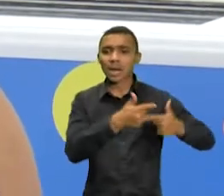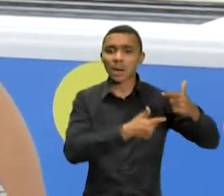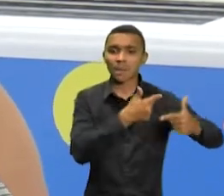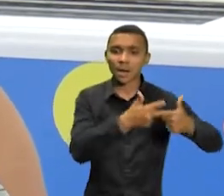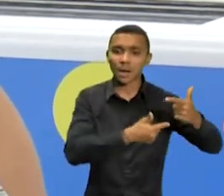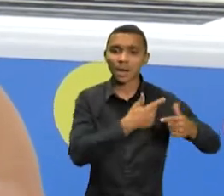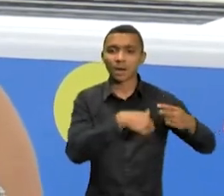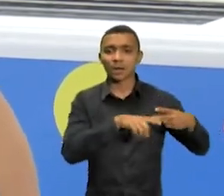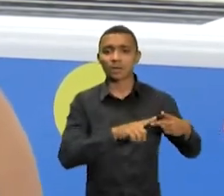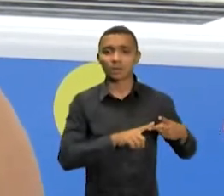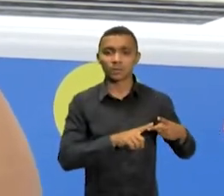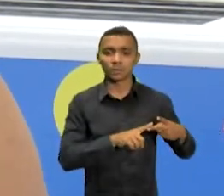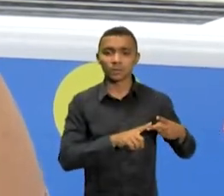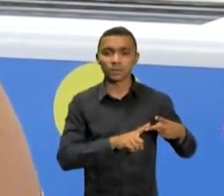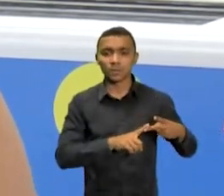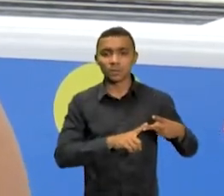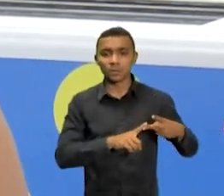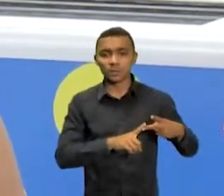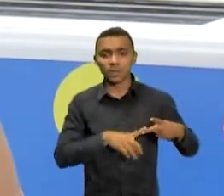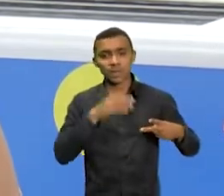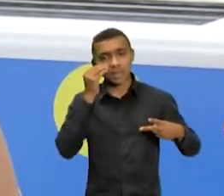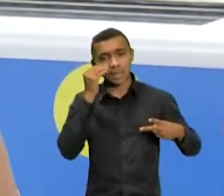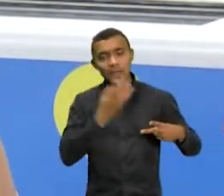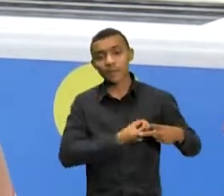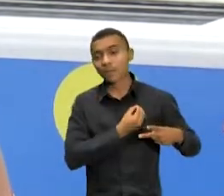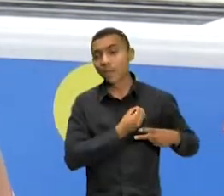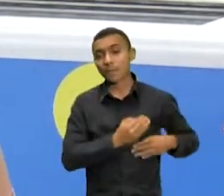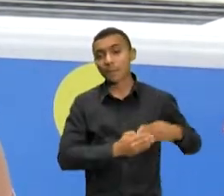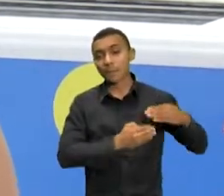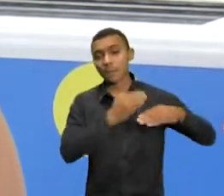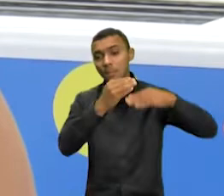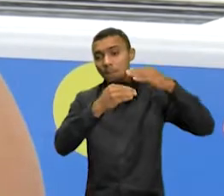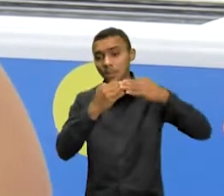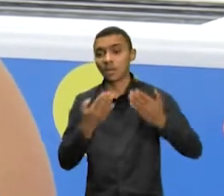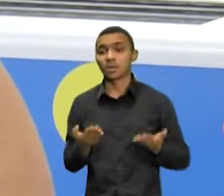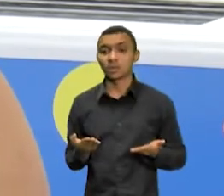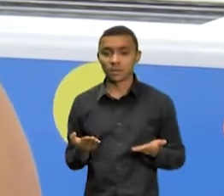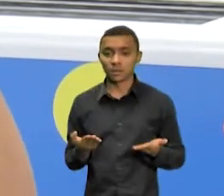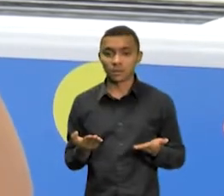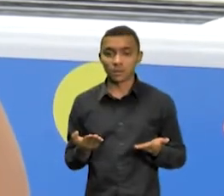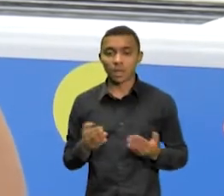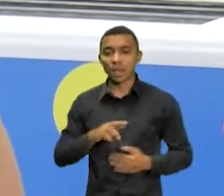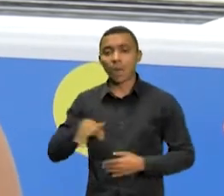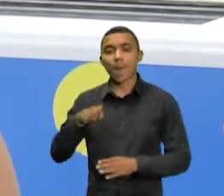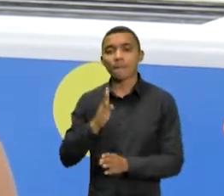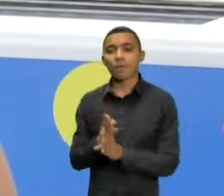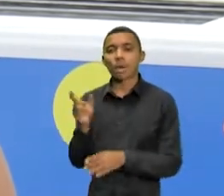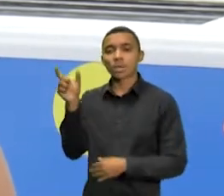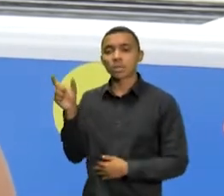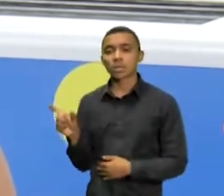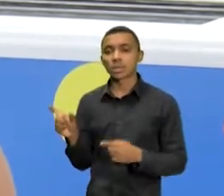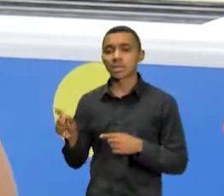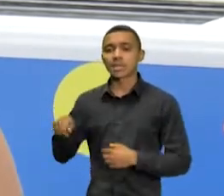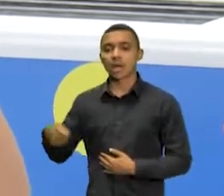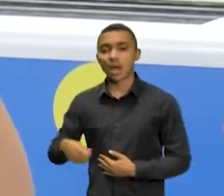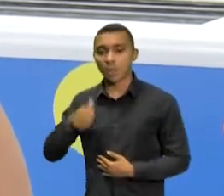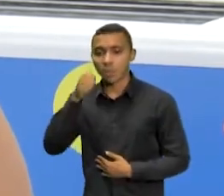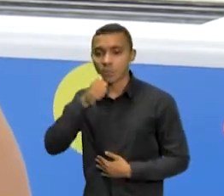em você crescer e se desenvolver. Não por ser mulher, não por